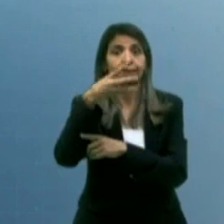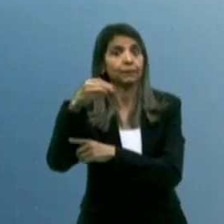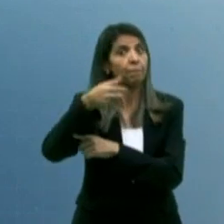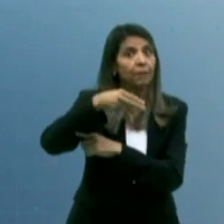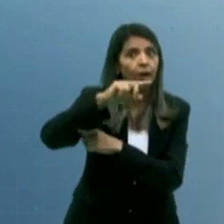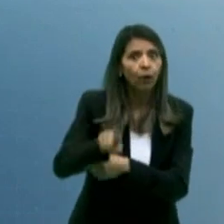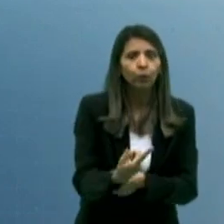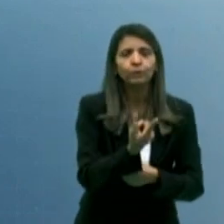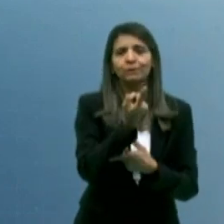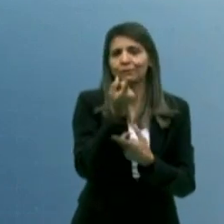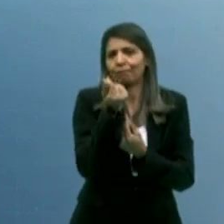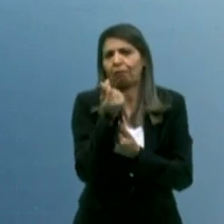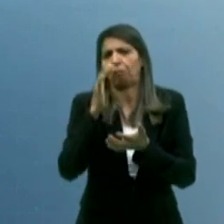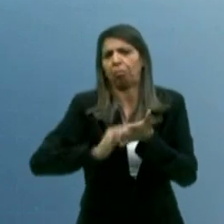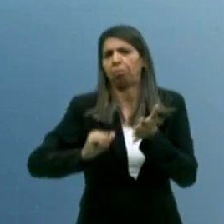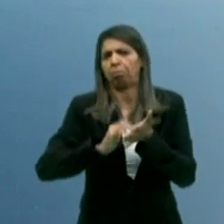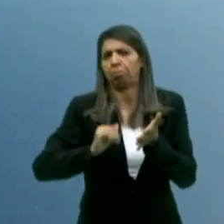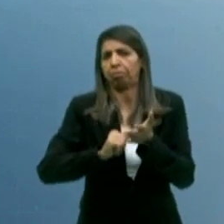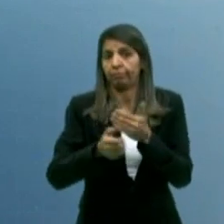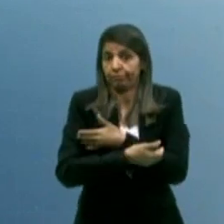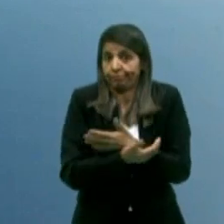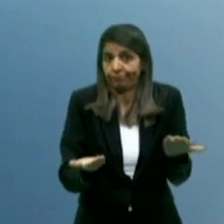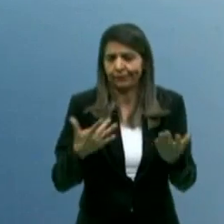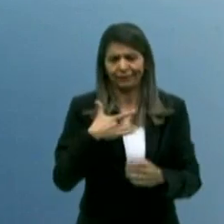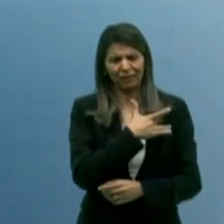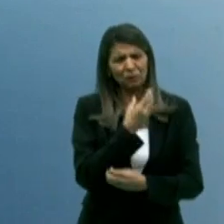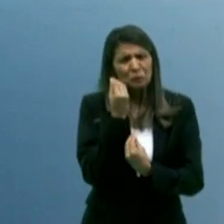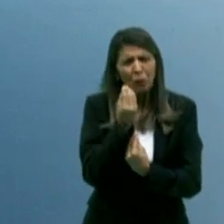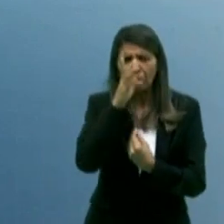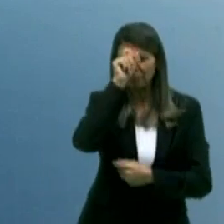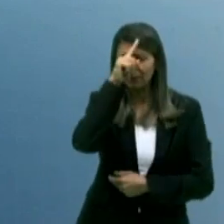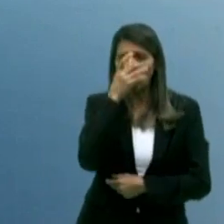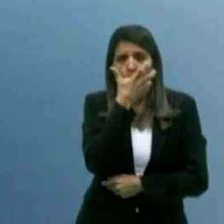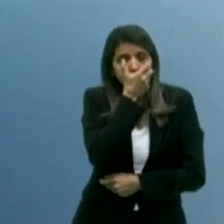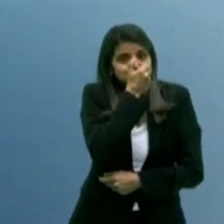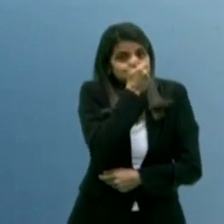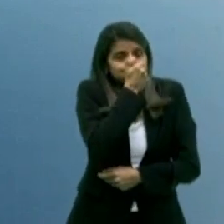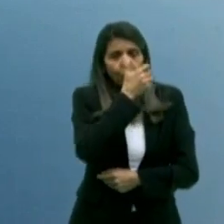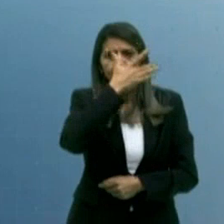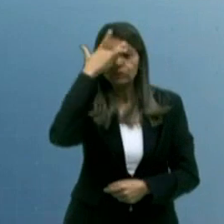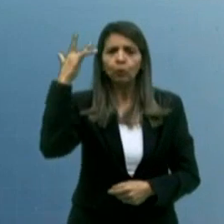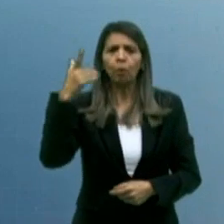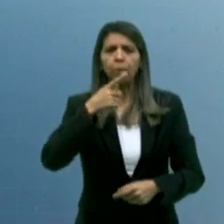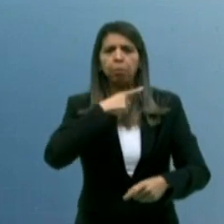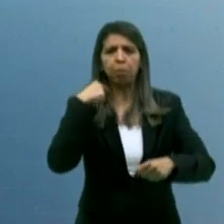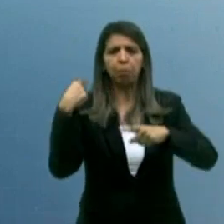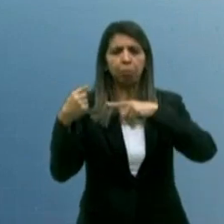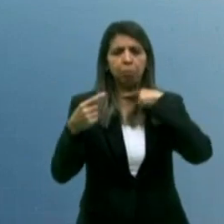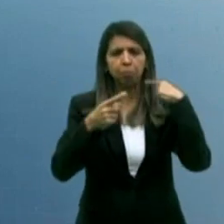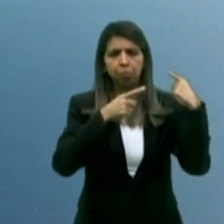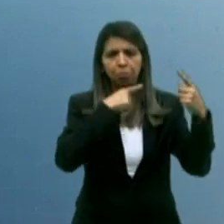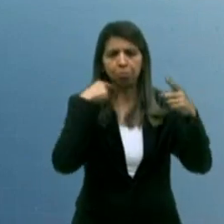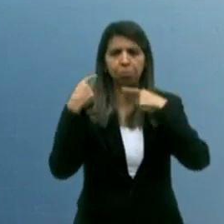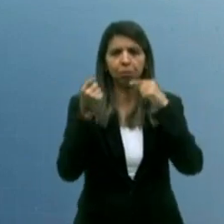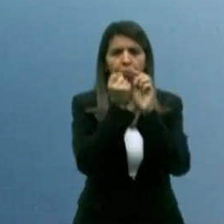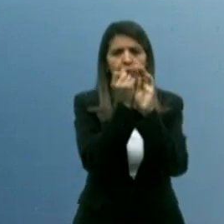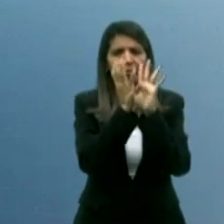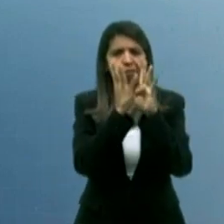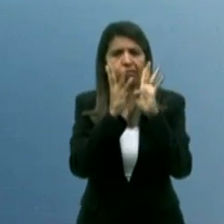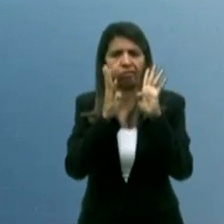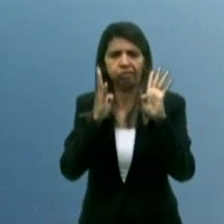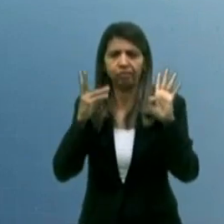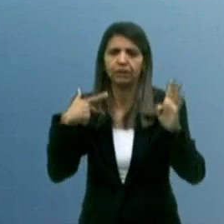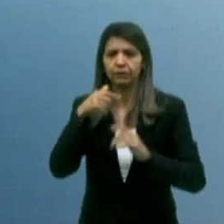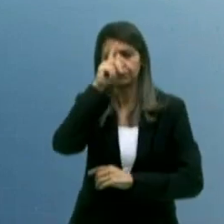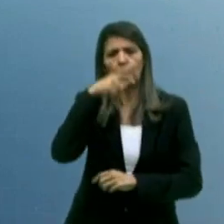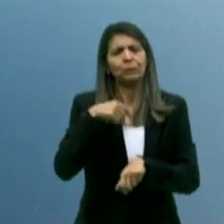E a saúde, hospitais lotados, pessoas morrendo, famílias morrendo na fila de hospitais, por espera